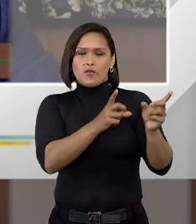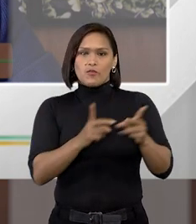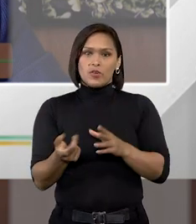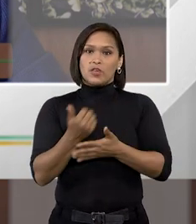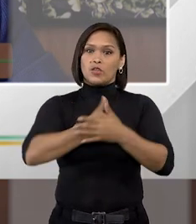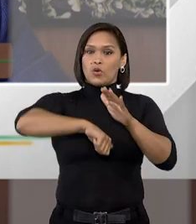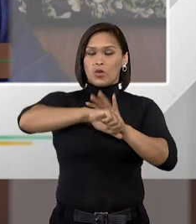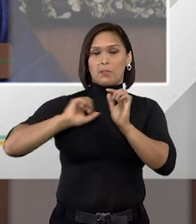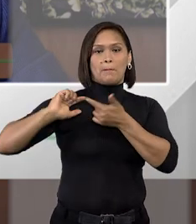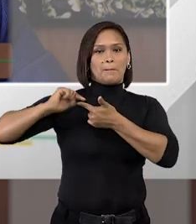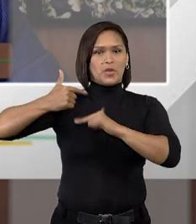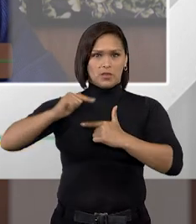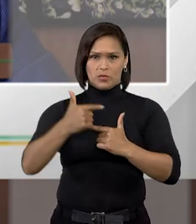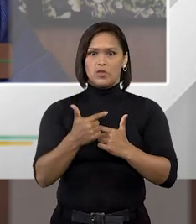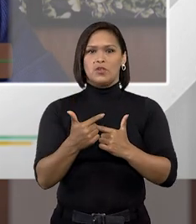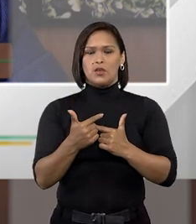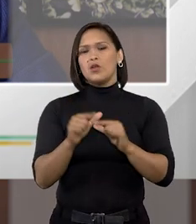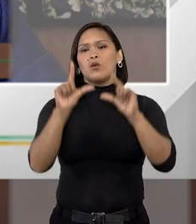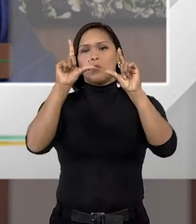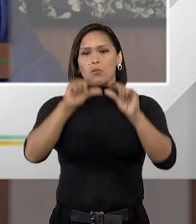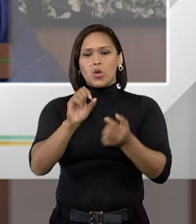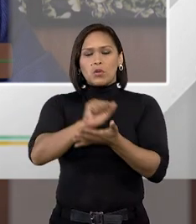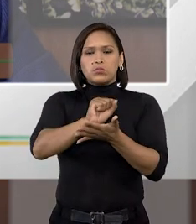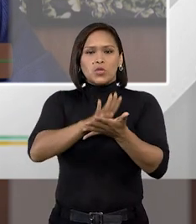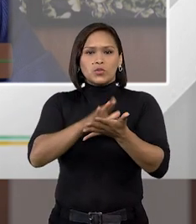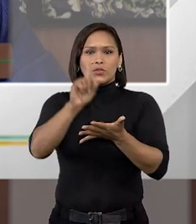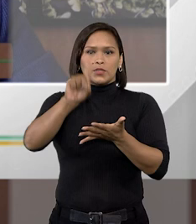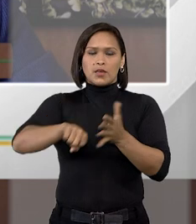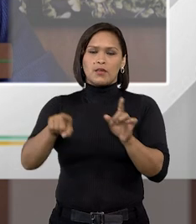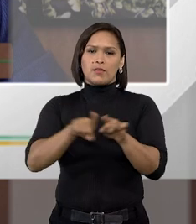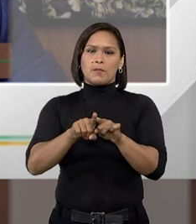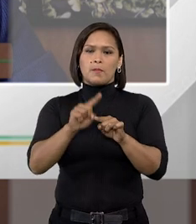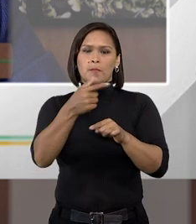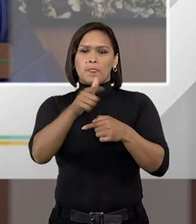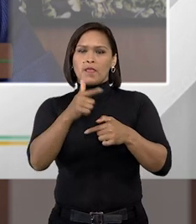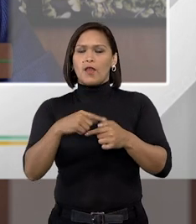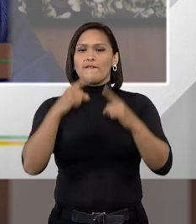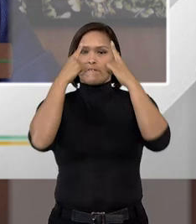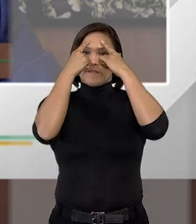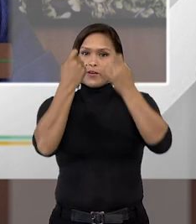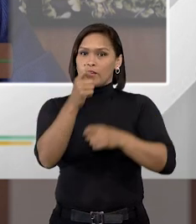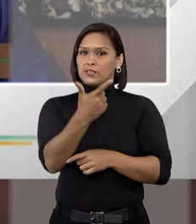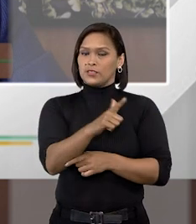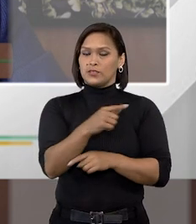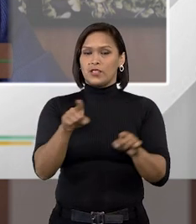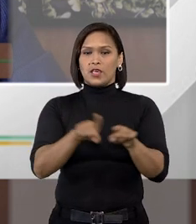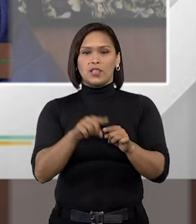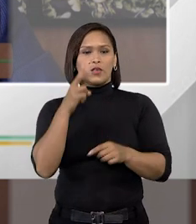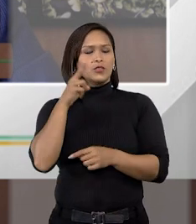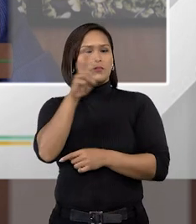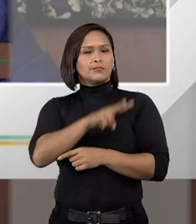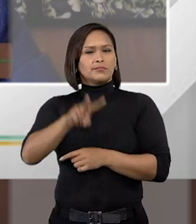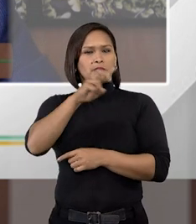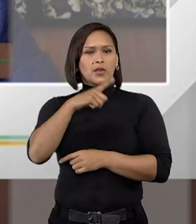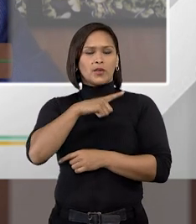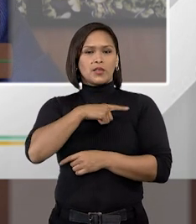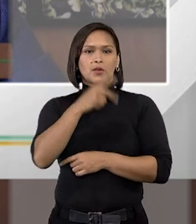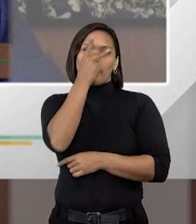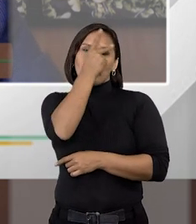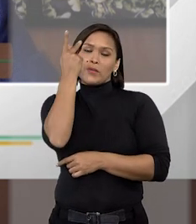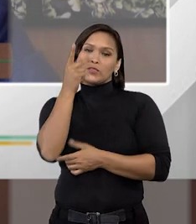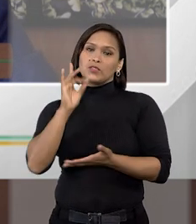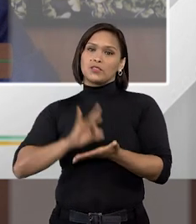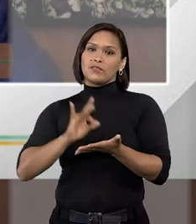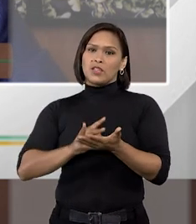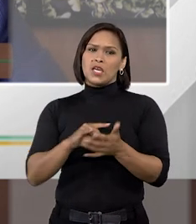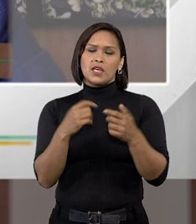crimes patrimoniais de pouca monta, sem violência. Então, gente vê o que a gente tem ali, são pessoas